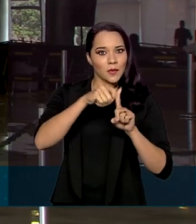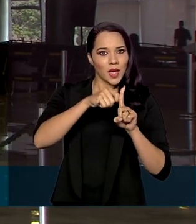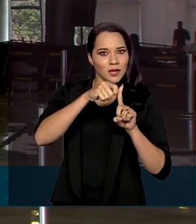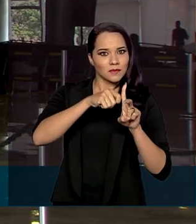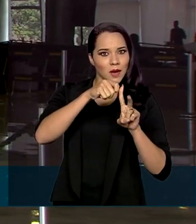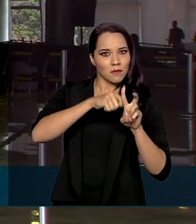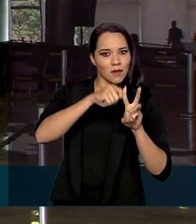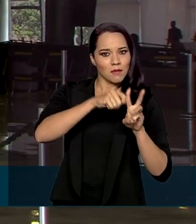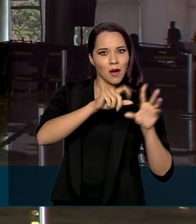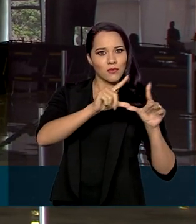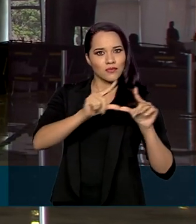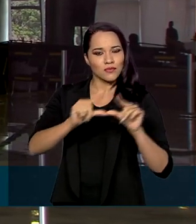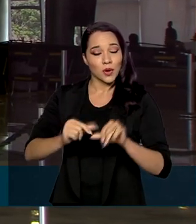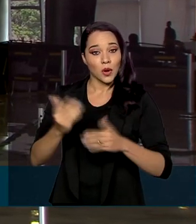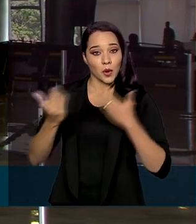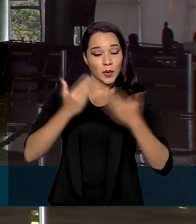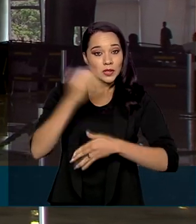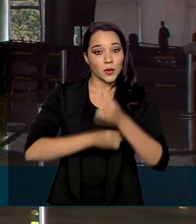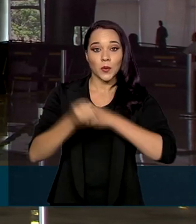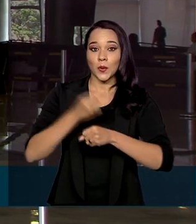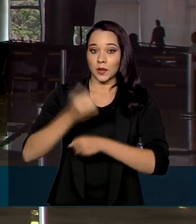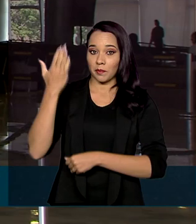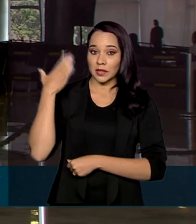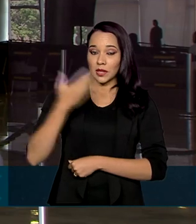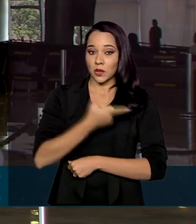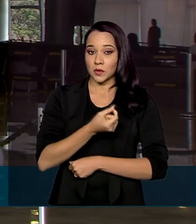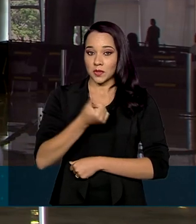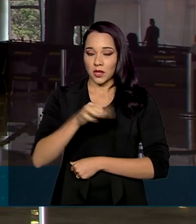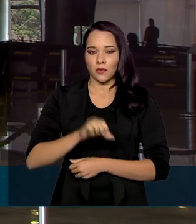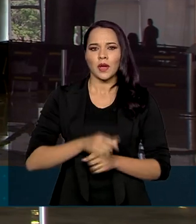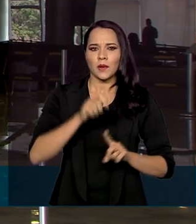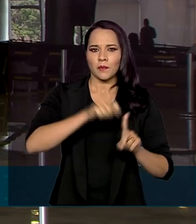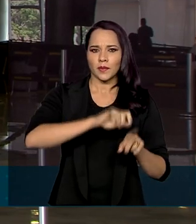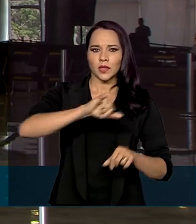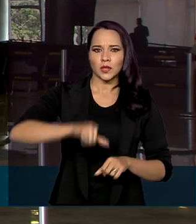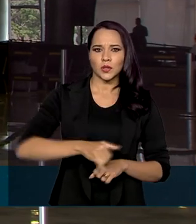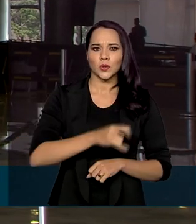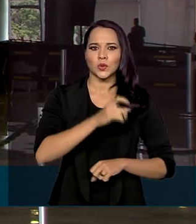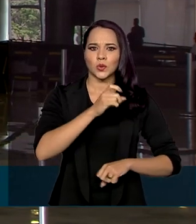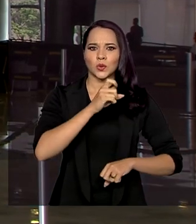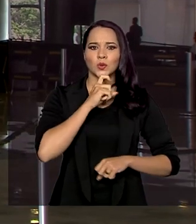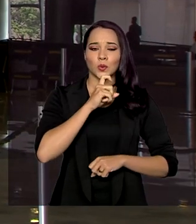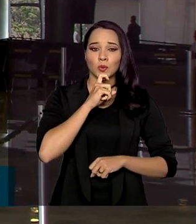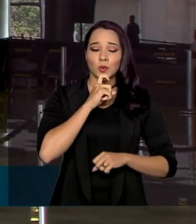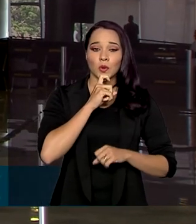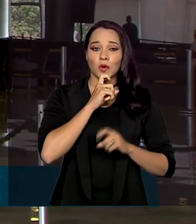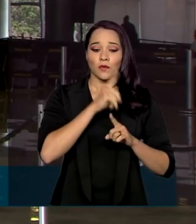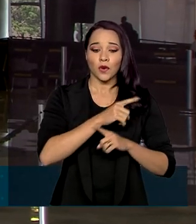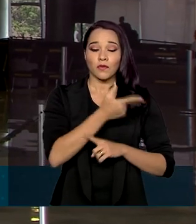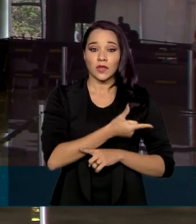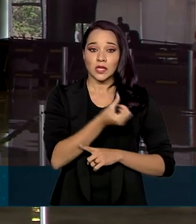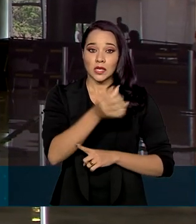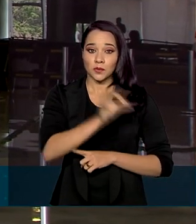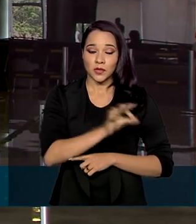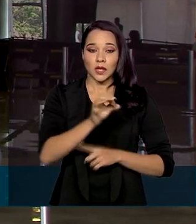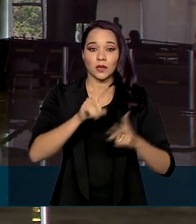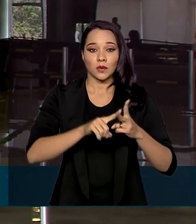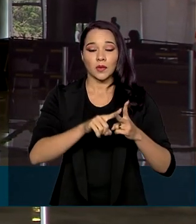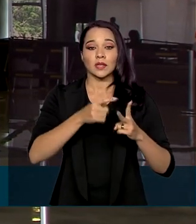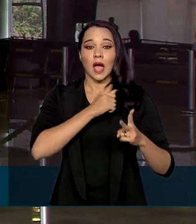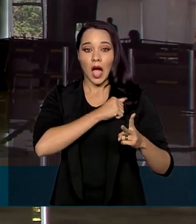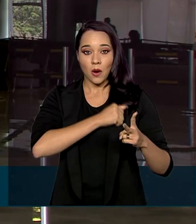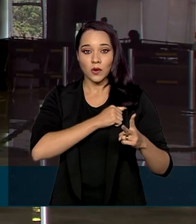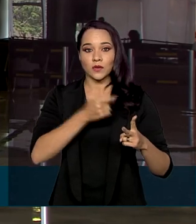queda em relação a 2019. Em julho, a redução foi de 26% e em agosto de 21%.